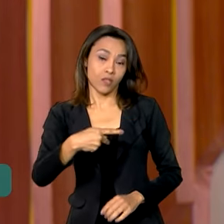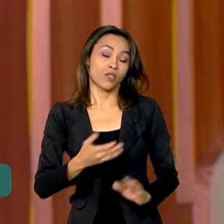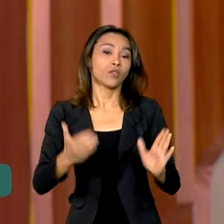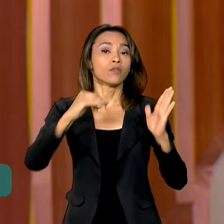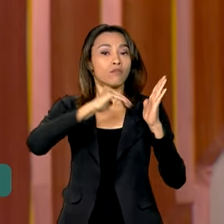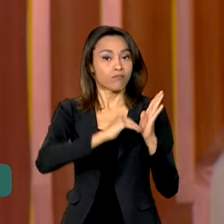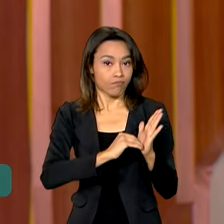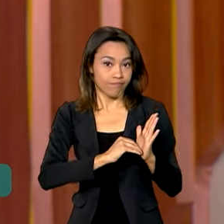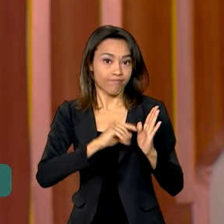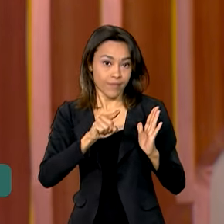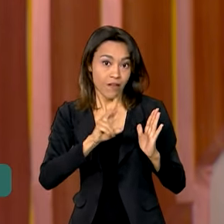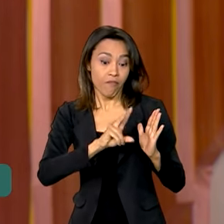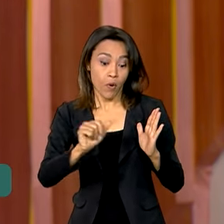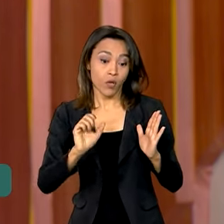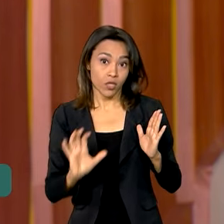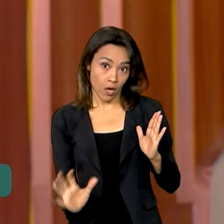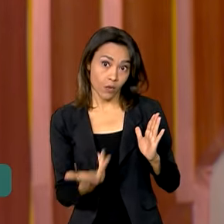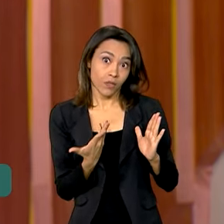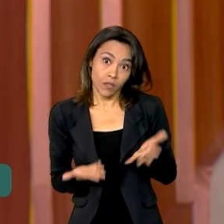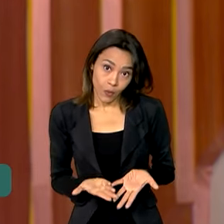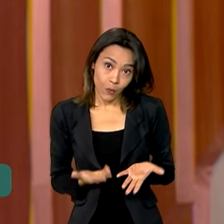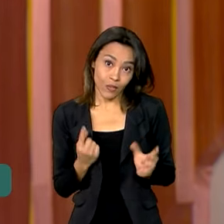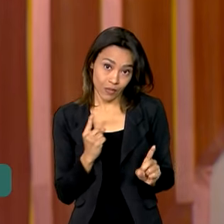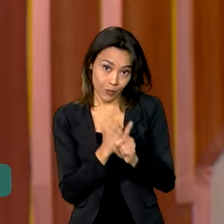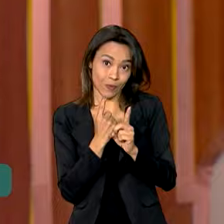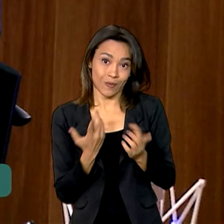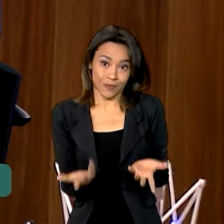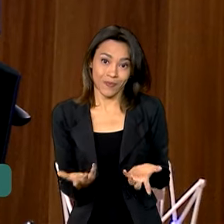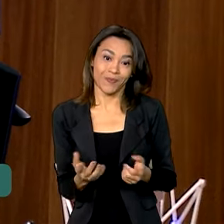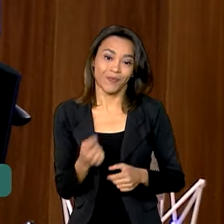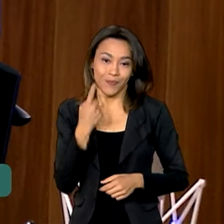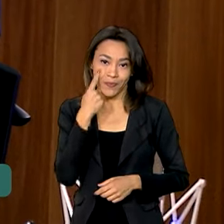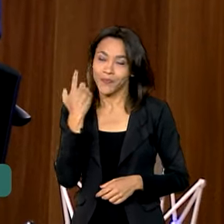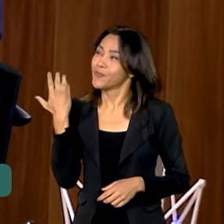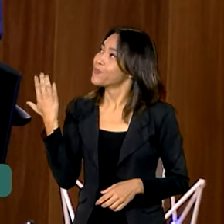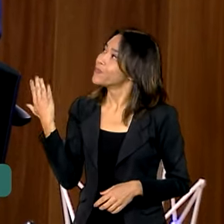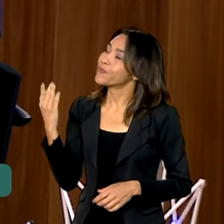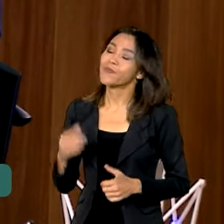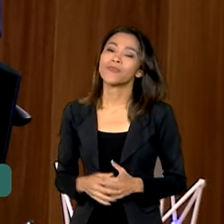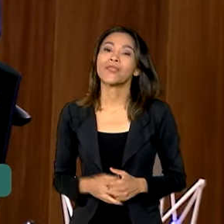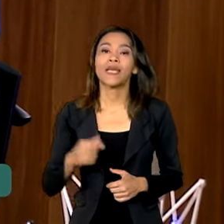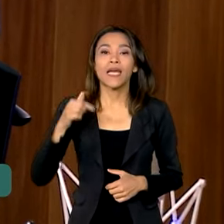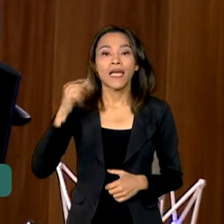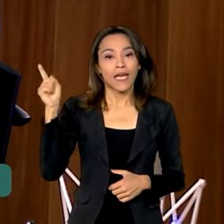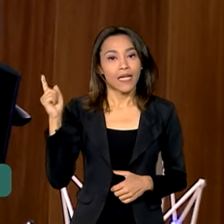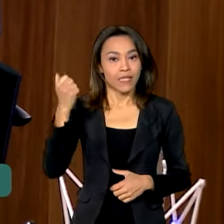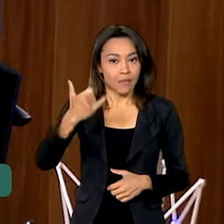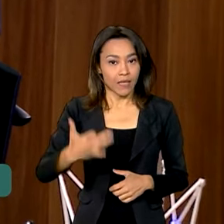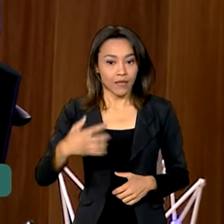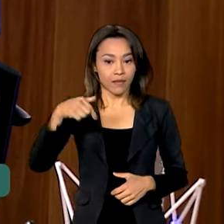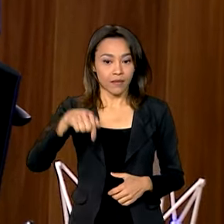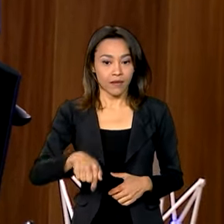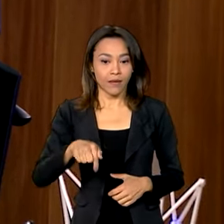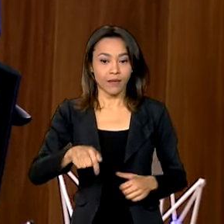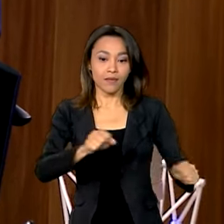pode, inclusive, acontecer hoje ainda. Vamos ver. Essa semana nós fizemos uma